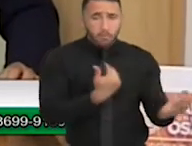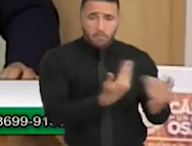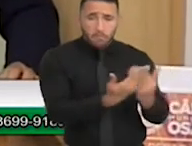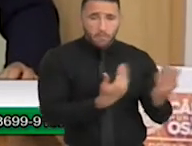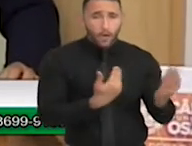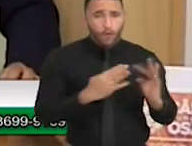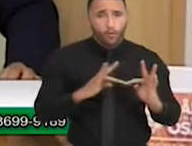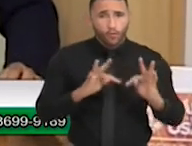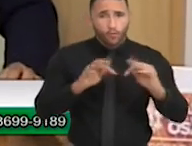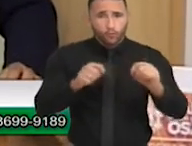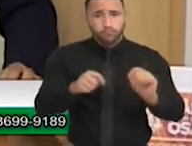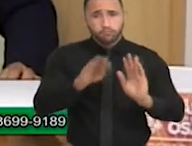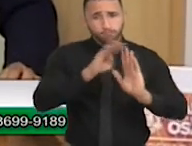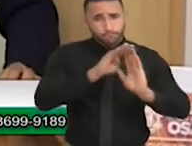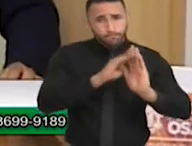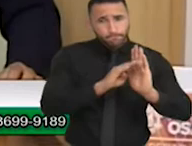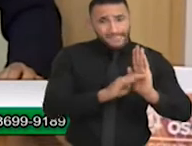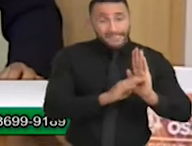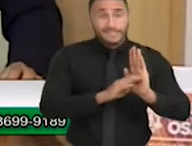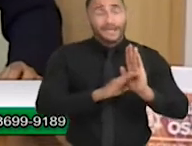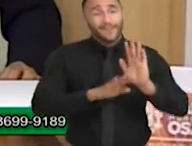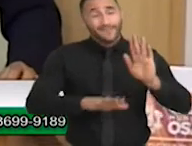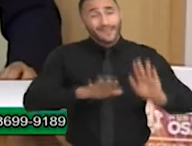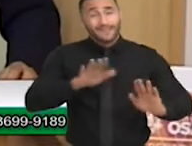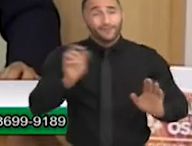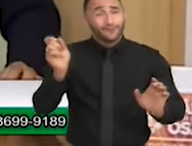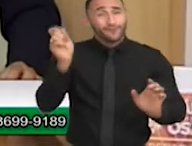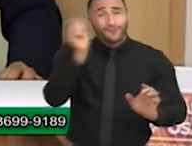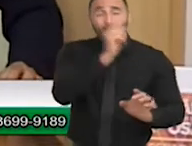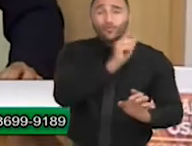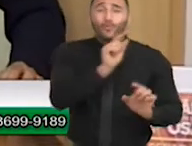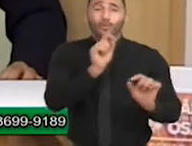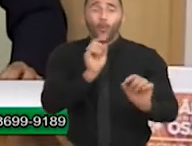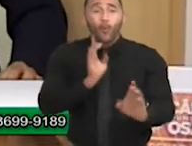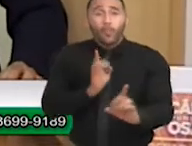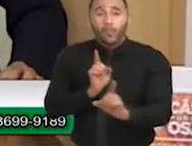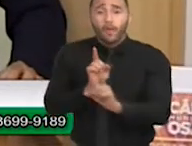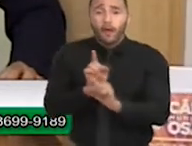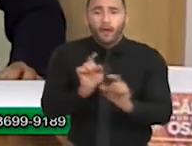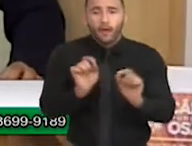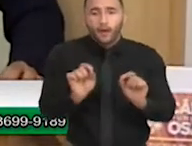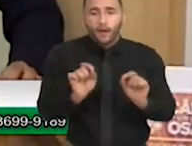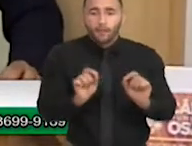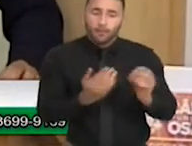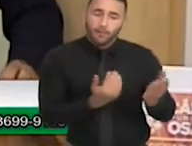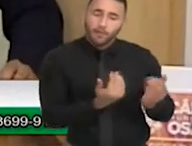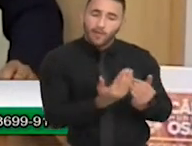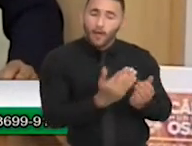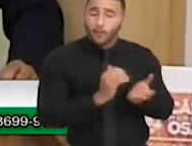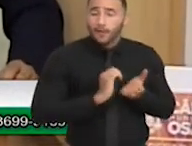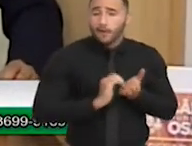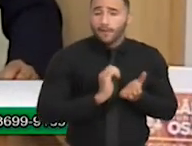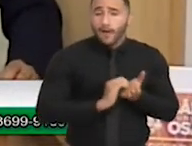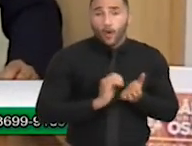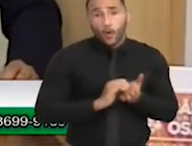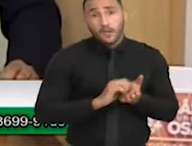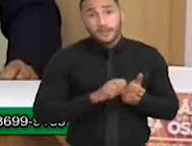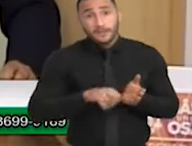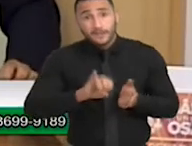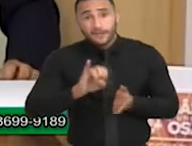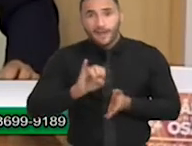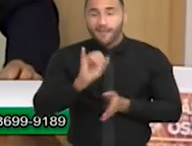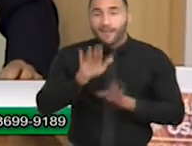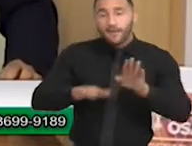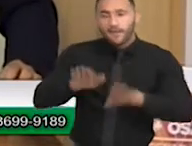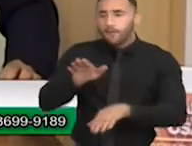para todas as agendas, porque a gente tinha muita dificuldade de falar no começo com os secretários, a gente ia falar com o secretário de educação, ele